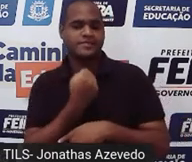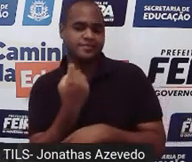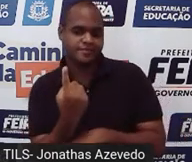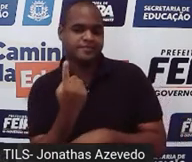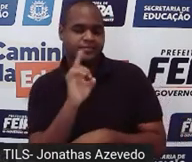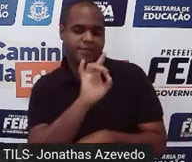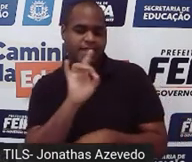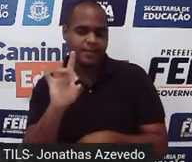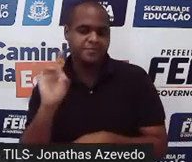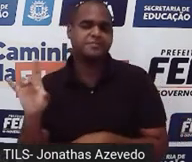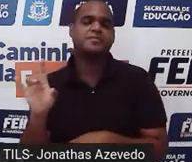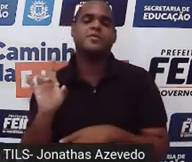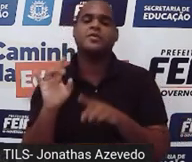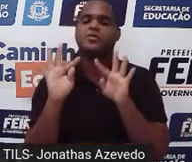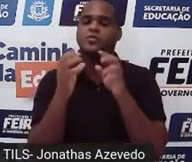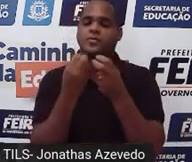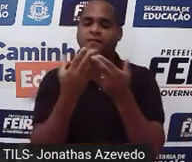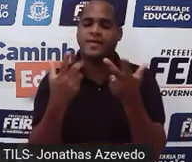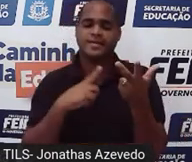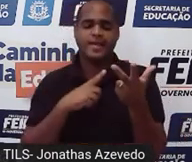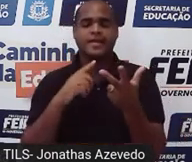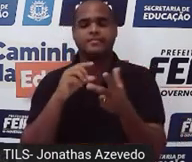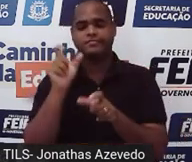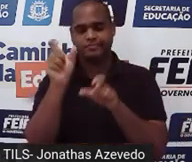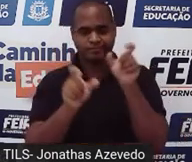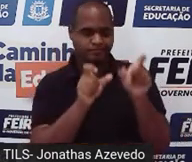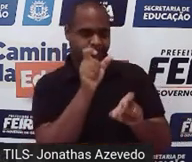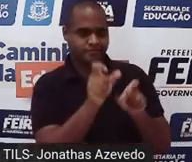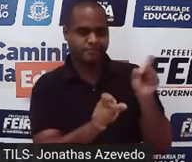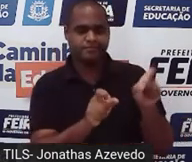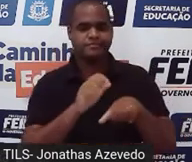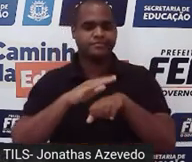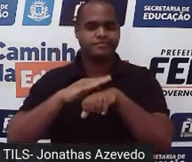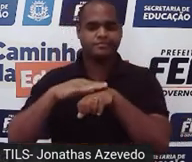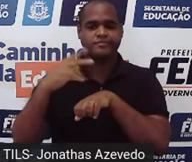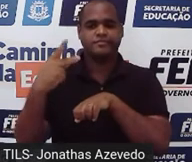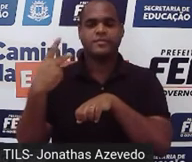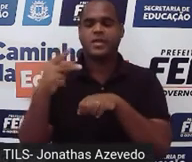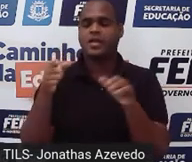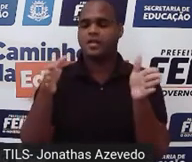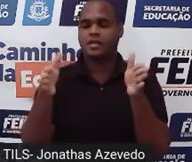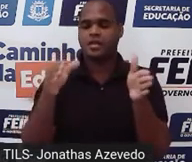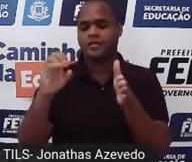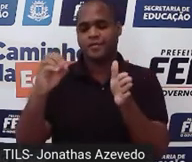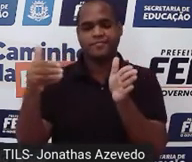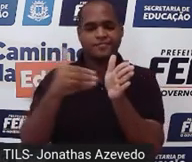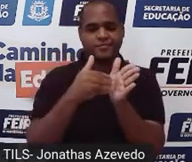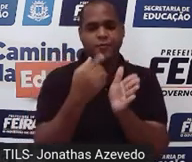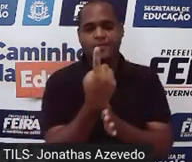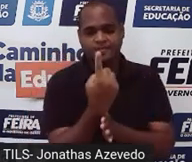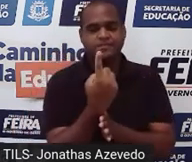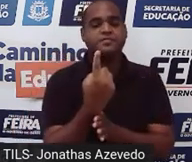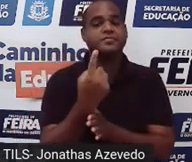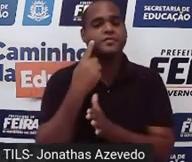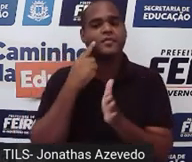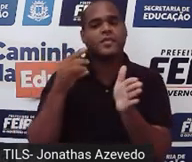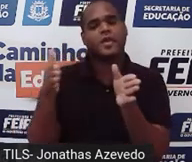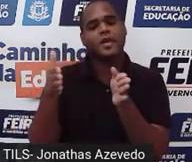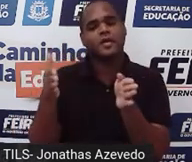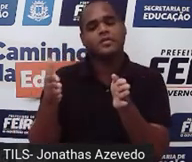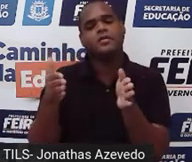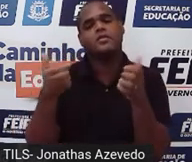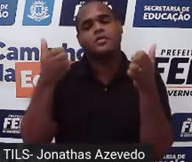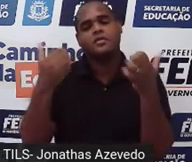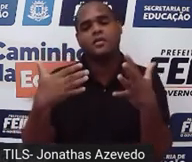todas elas têm essas características, tá? Fica entre 0 e 1 e quanto maior o número de